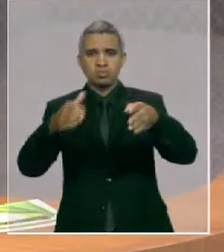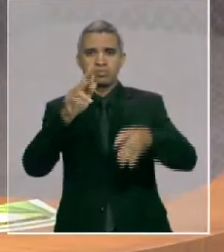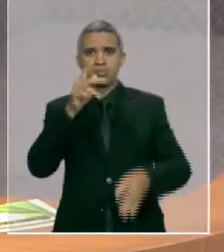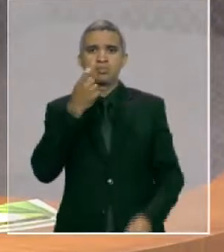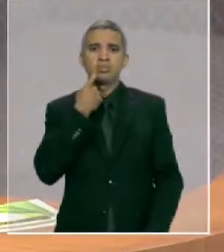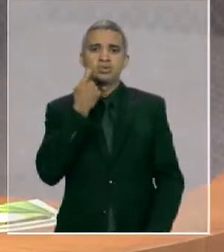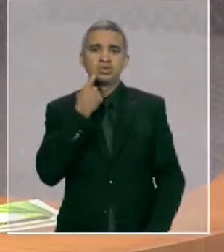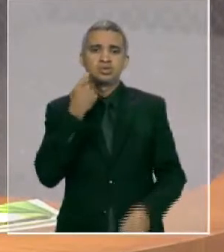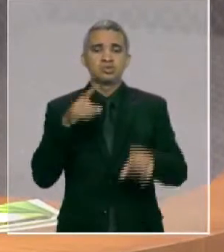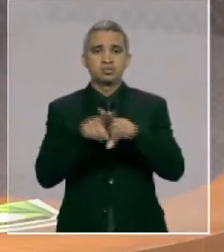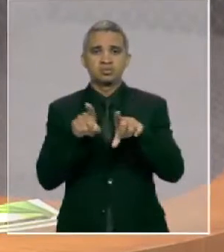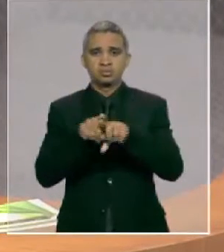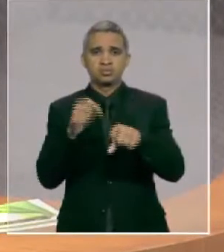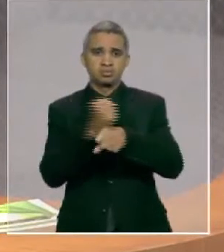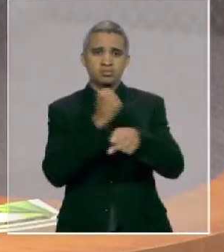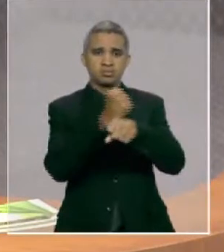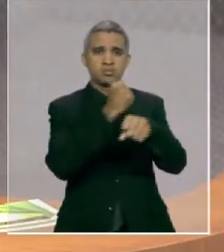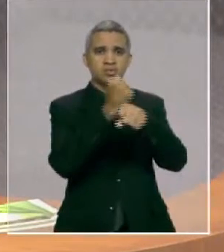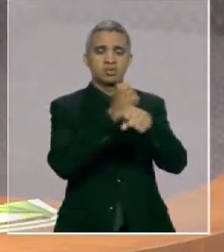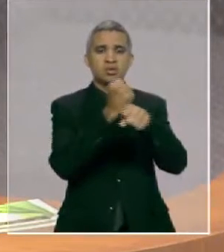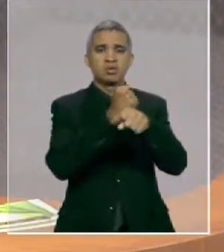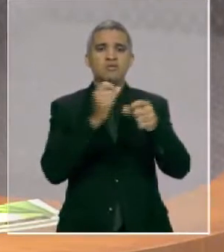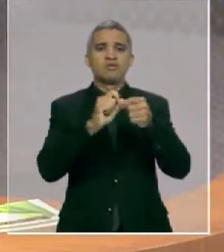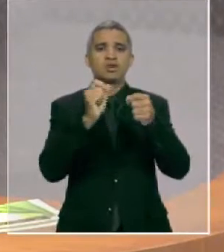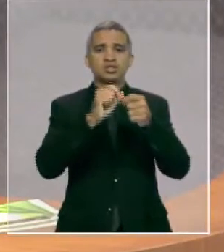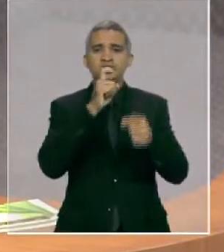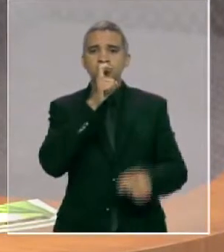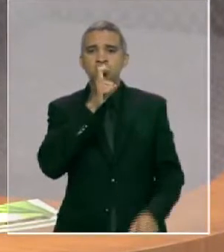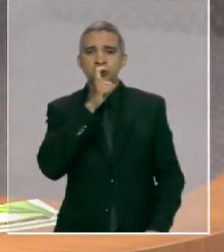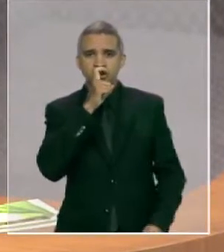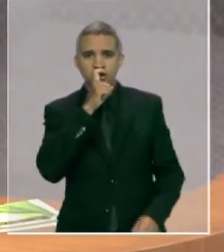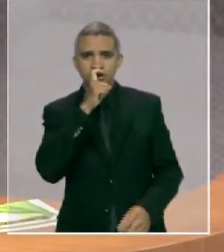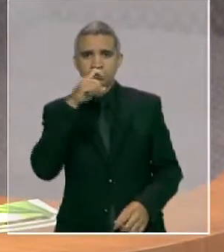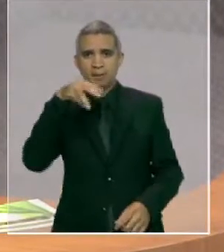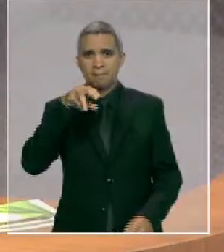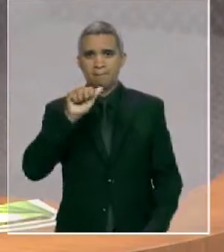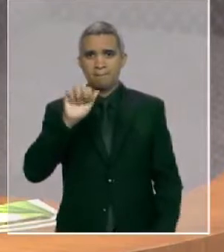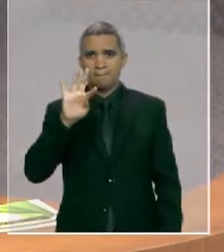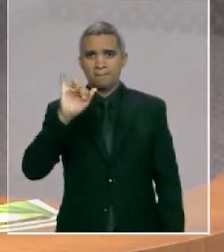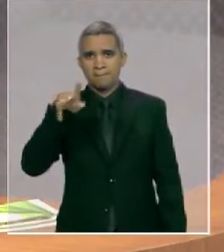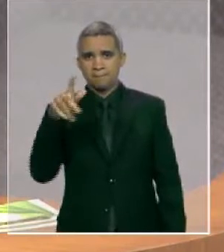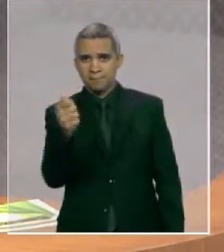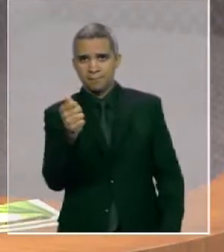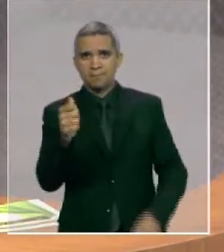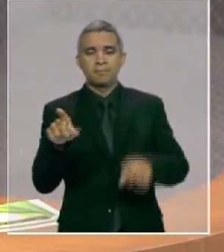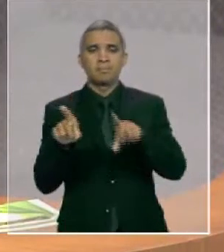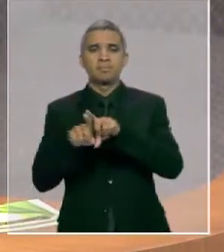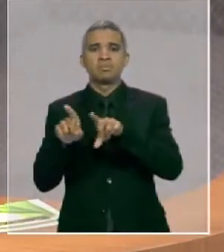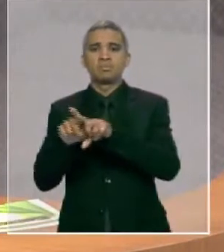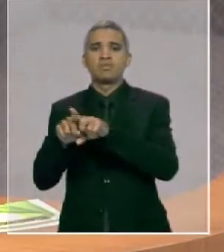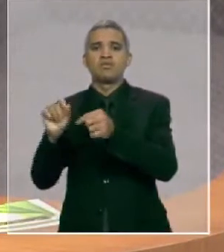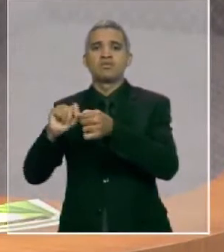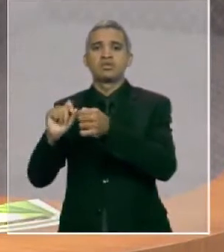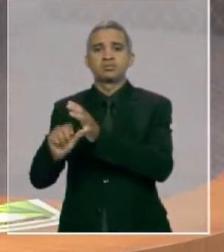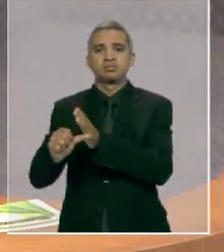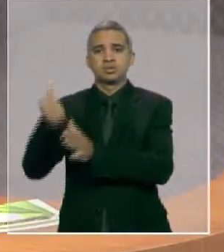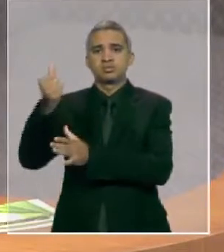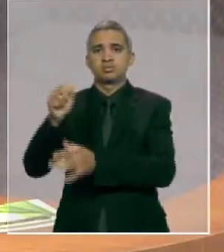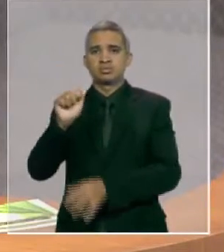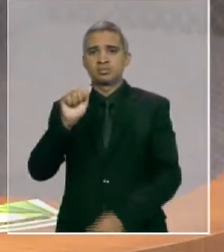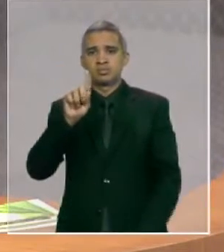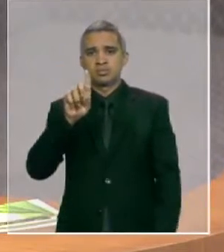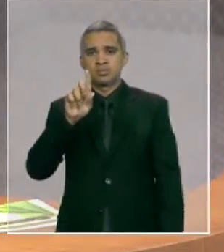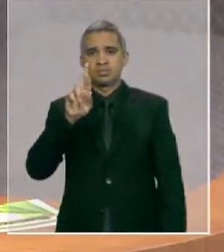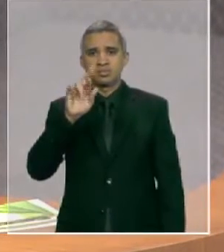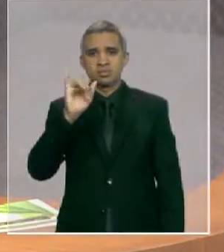de gelo em Tans, Matinha, pavimentação da Estrada de Pedro Rosário, Cocalilho, Zé Doca, realização da primeira Agritec em São